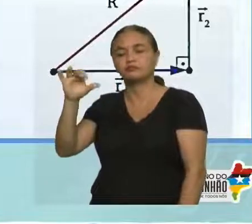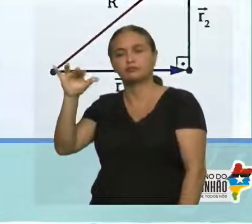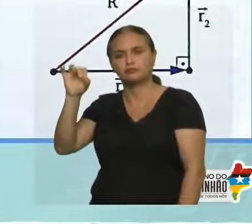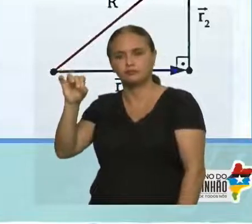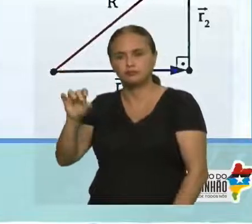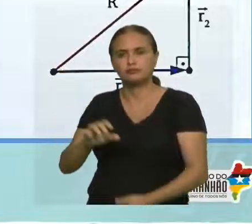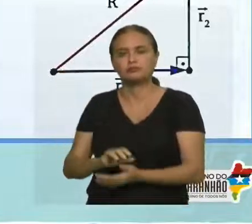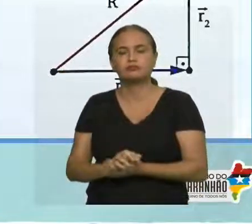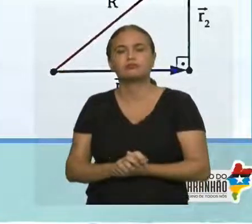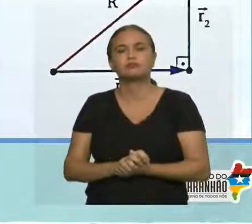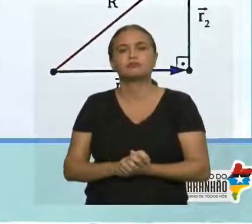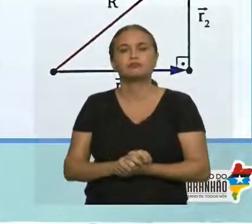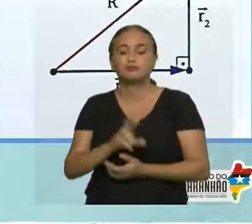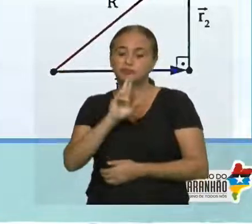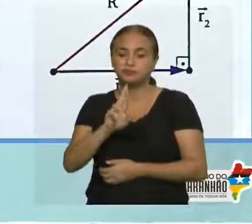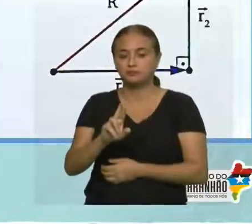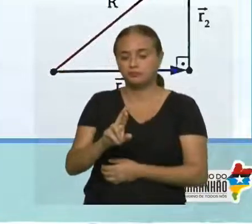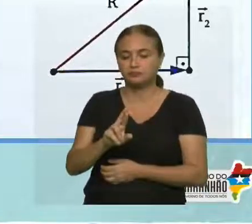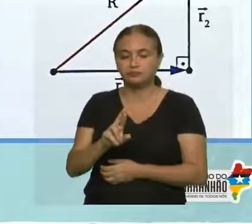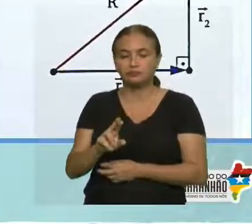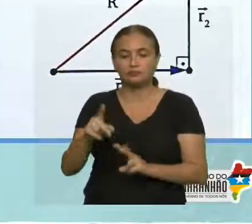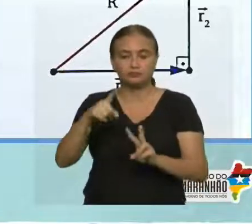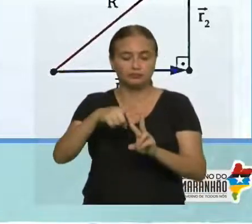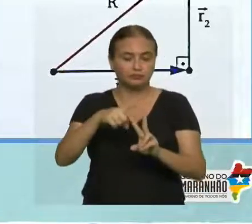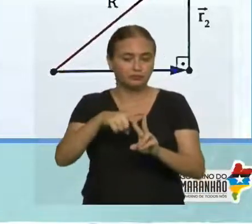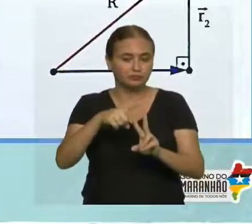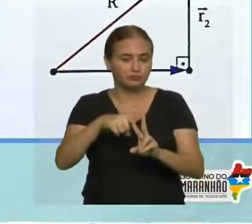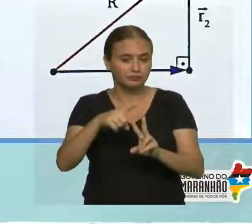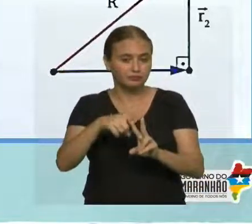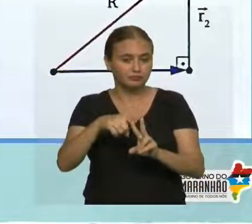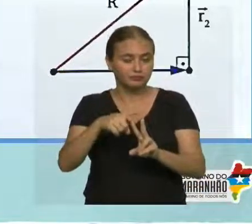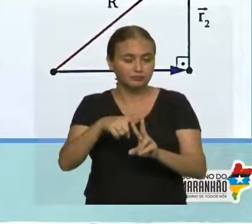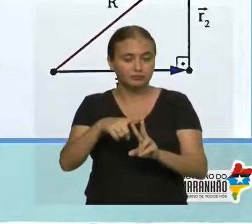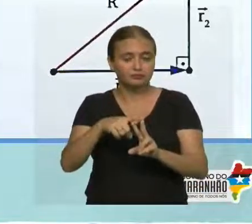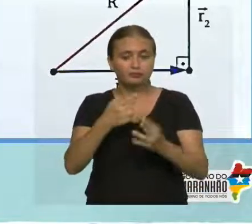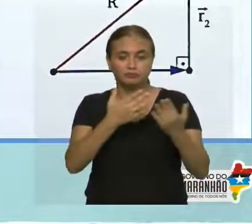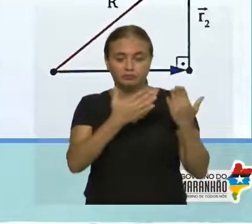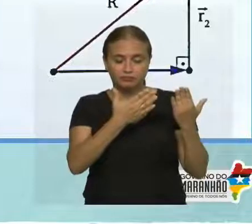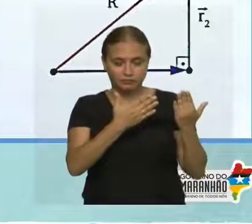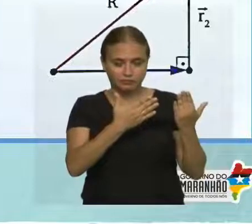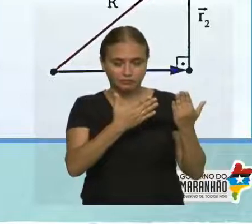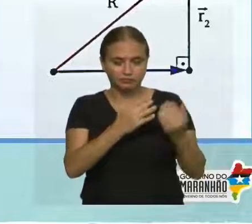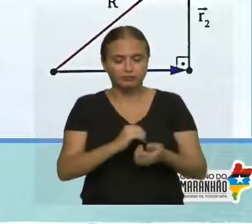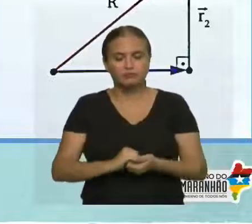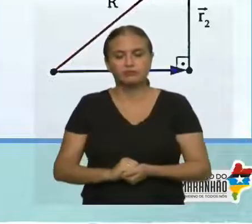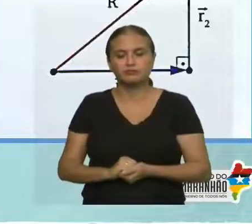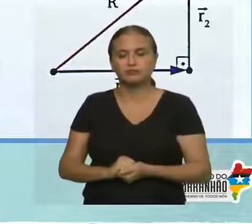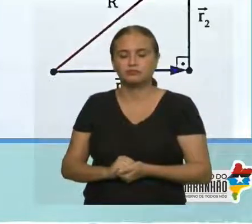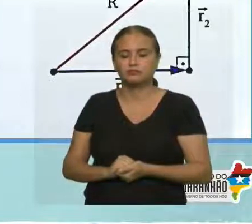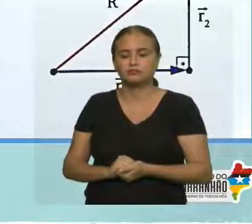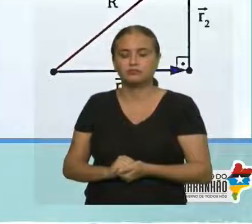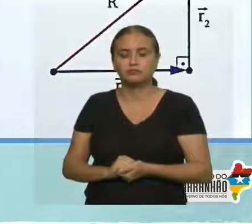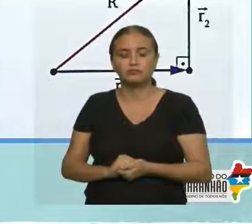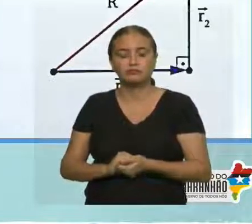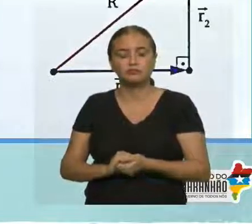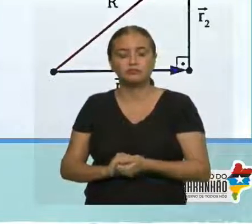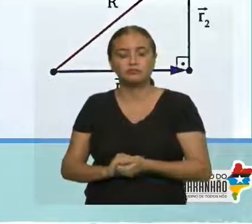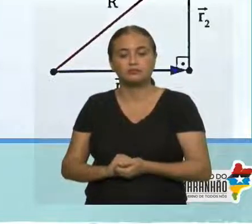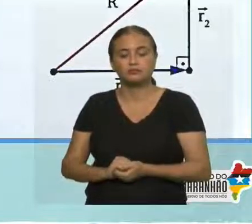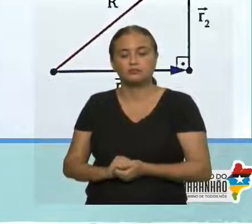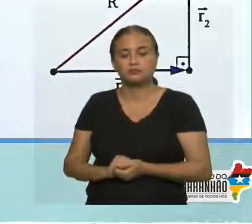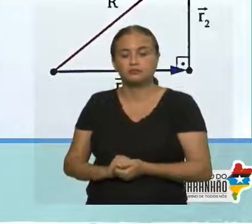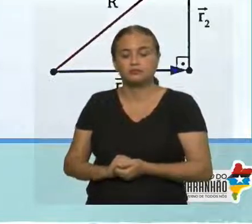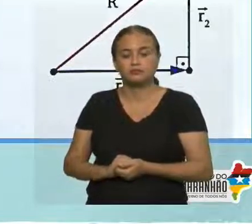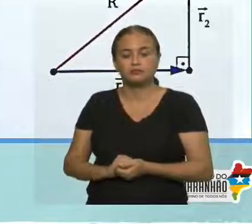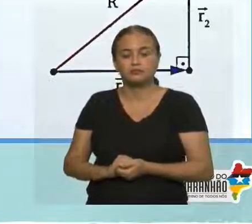R2, que é o meu resistente, vetor 1 ao quadrado, vetor 2 ao quadrado, mais 2, vetor 1, vezes vetor 2, vezes o cosseno do ângulo, que é um ângulo de 60 graus.